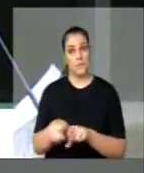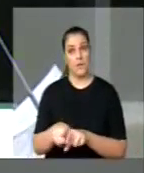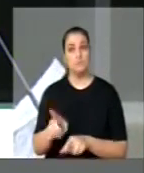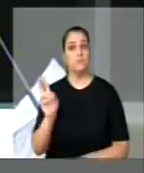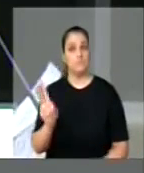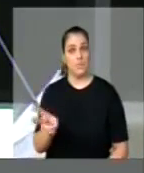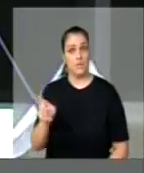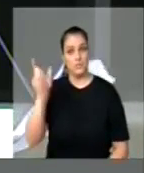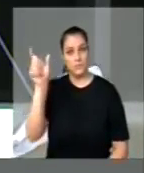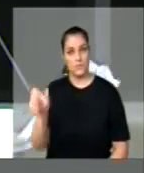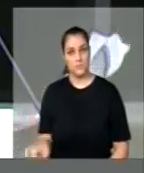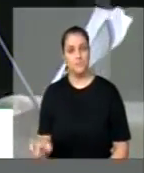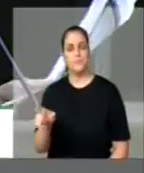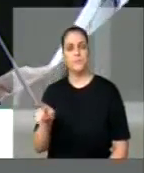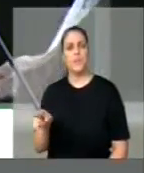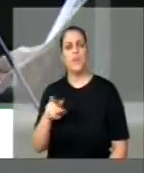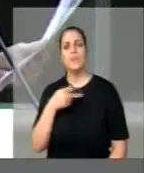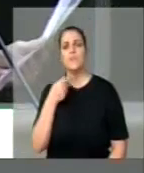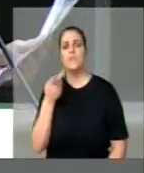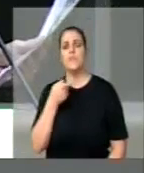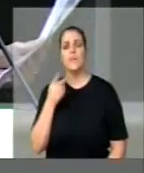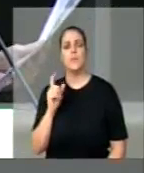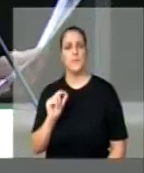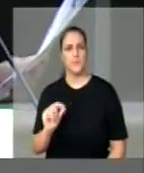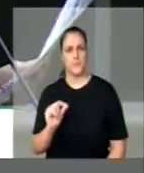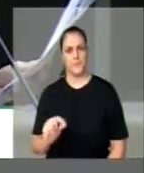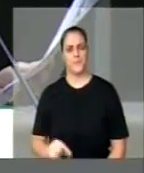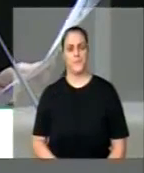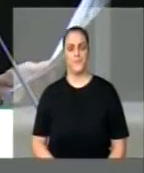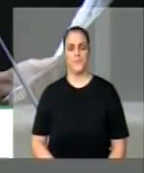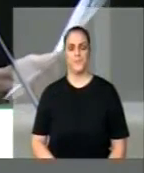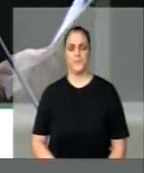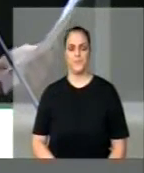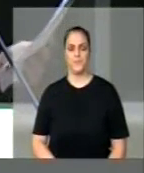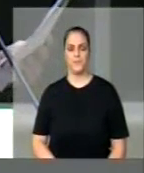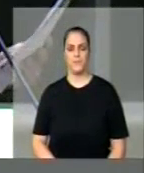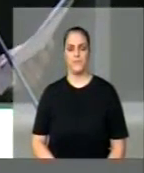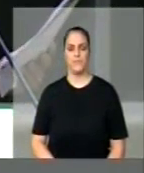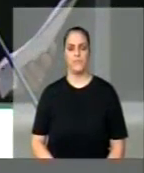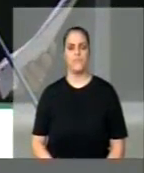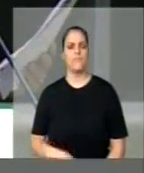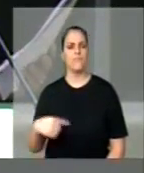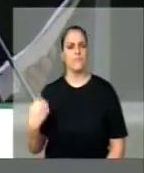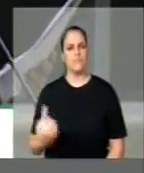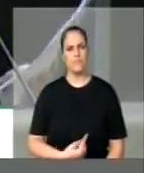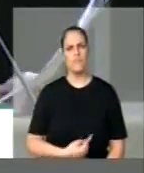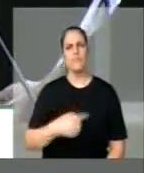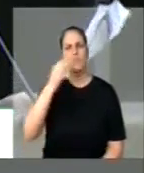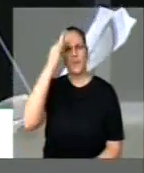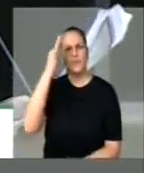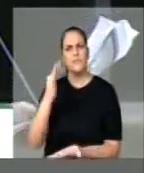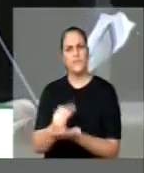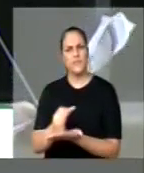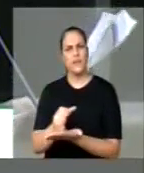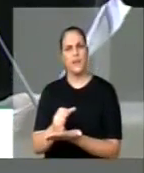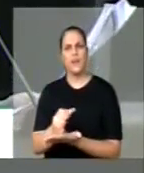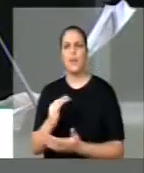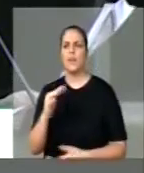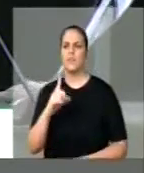determinado momento da sua fala, ele diz temos fé nos valores da